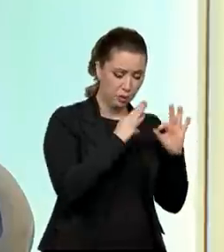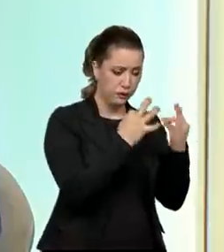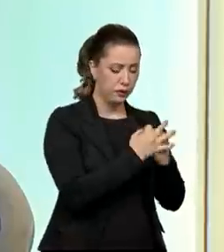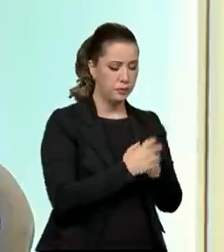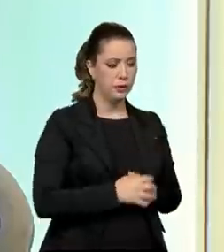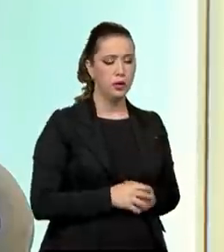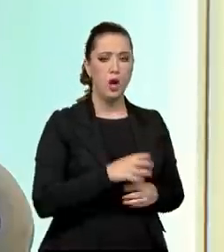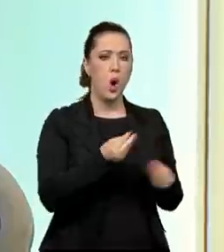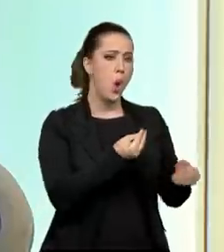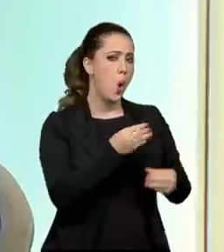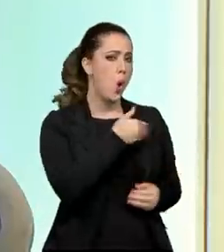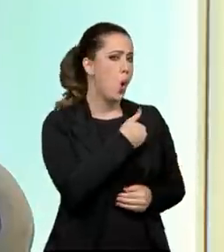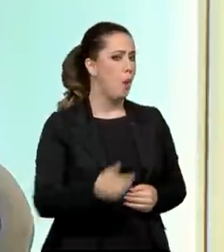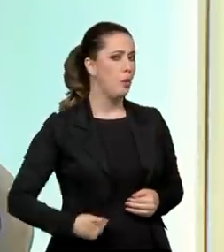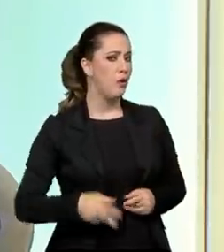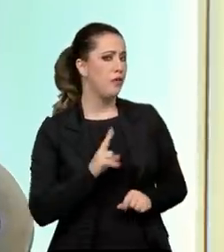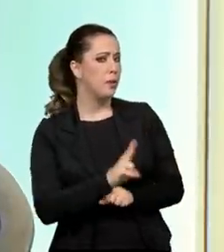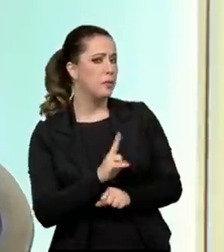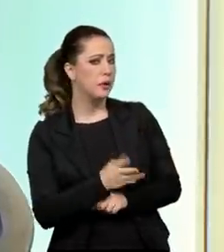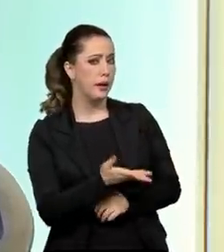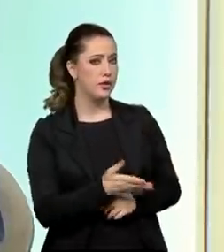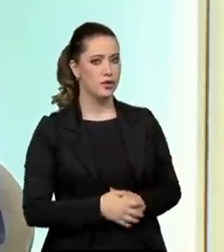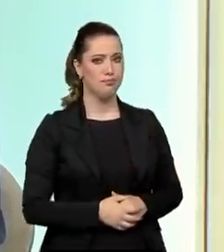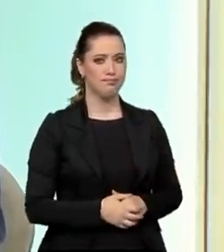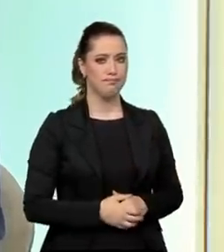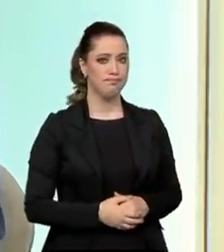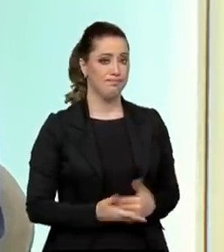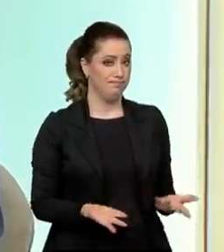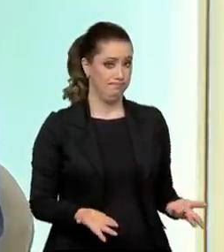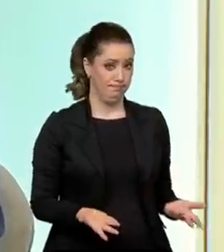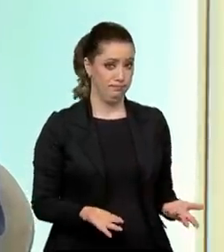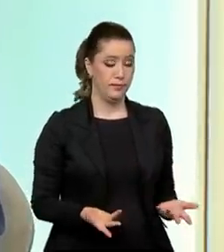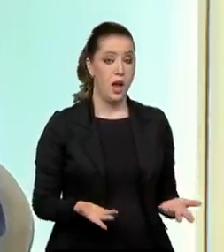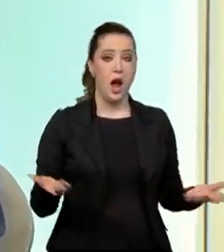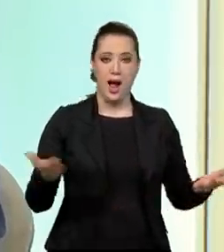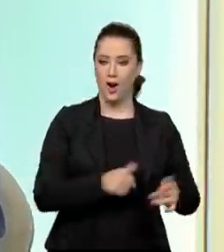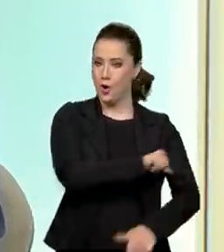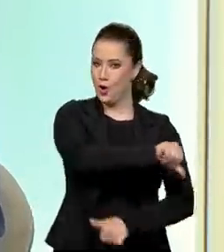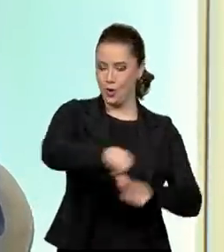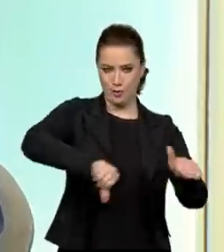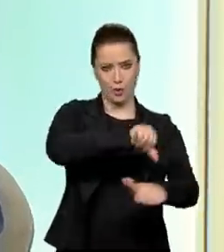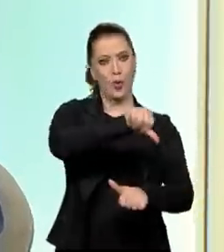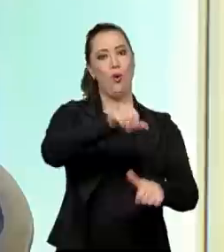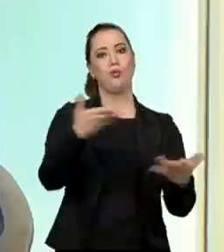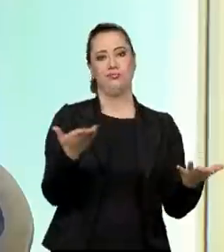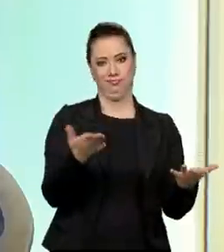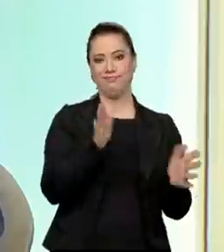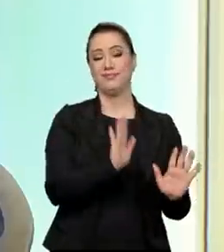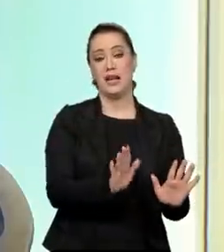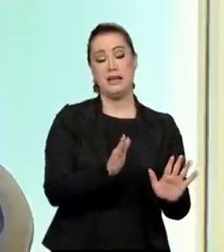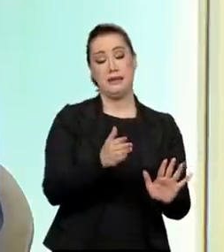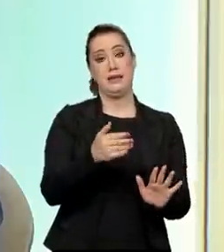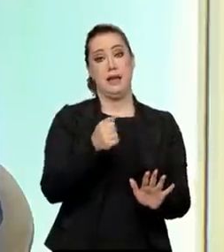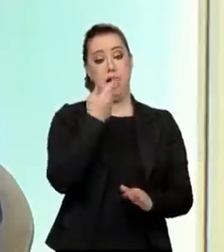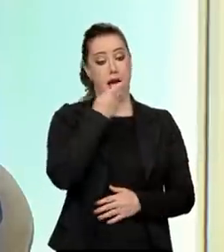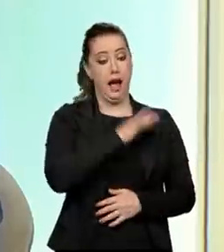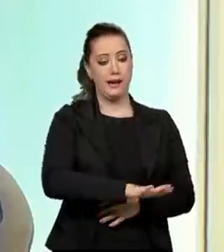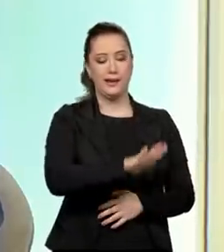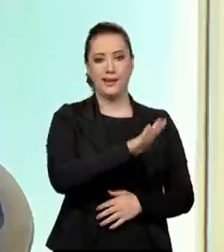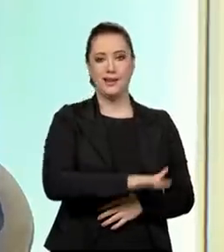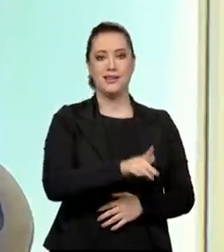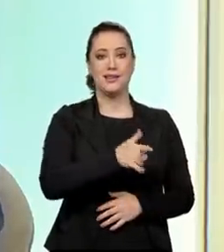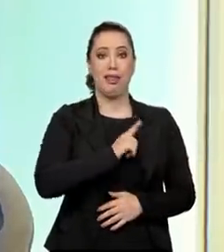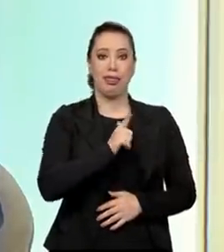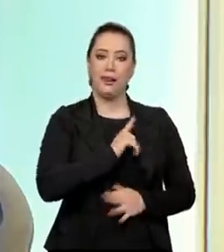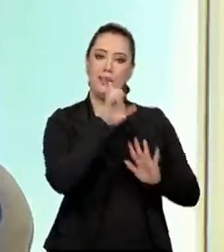o que o Estado poderia fazer para proteger? Agora muda. A criança, ela é em si mesma sujeito de direitos. Fica